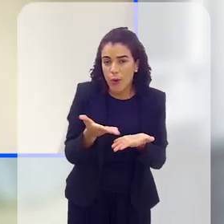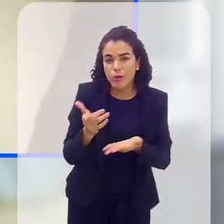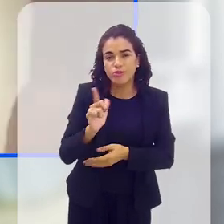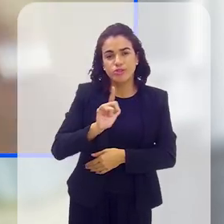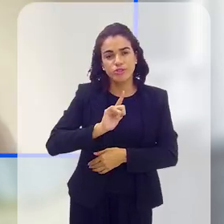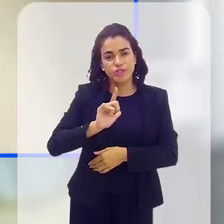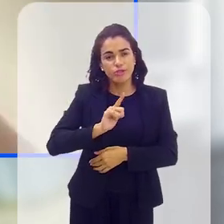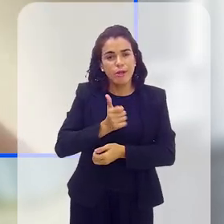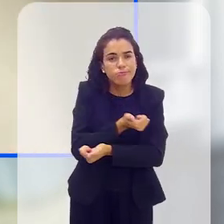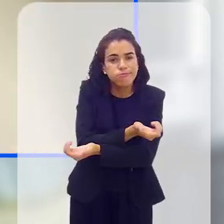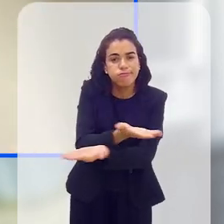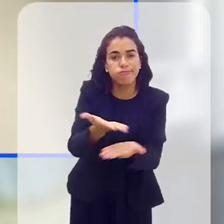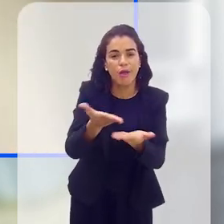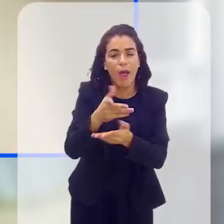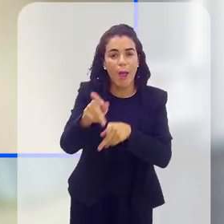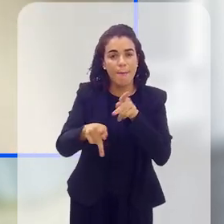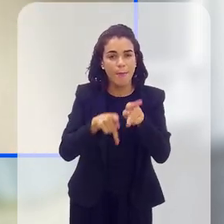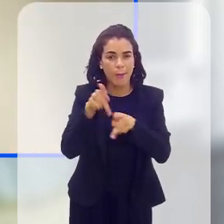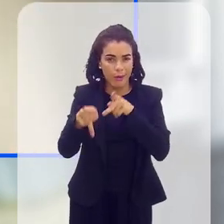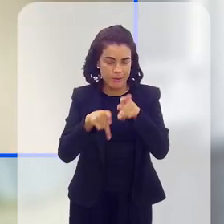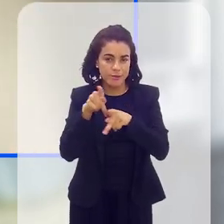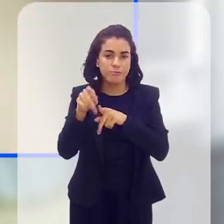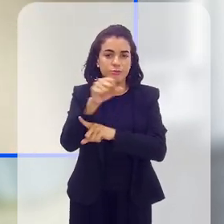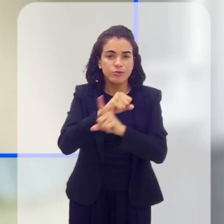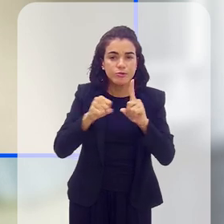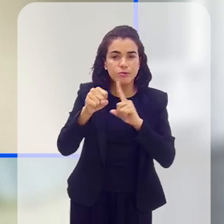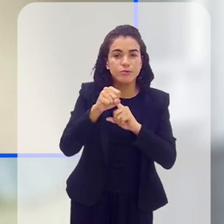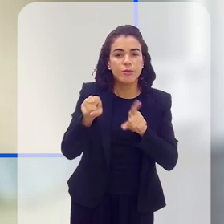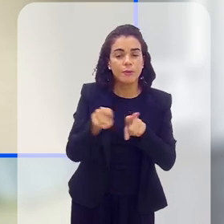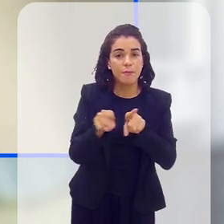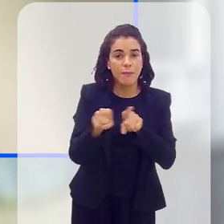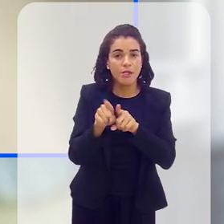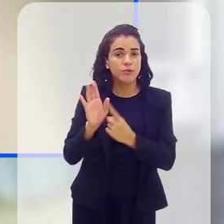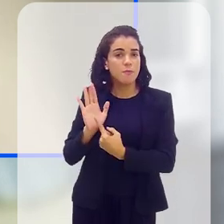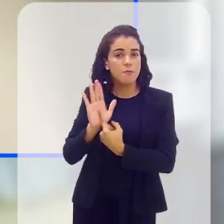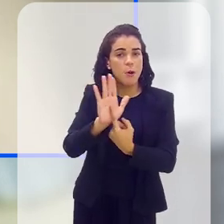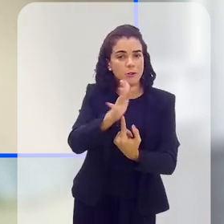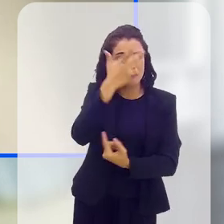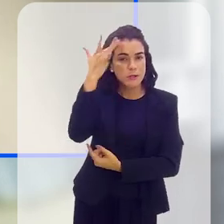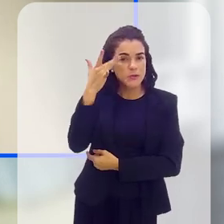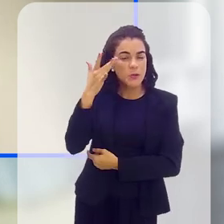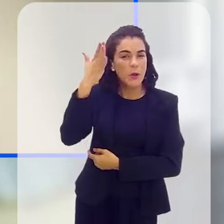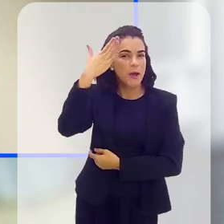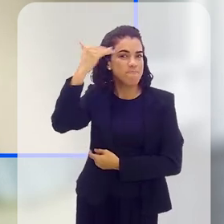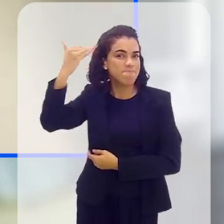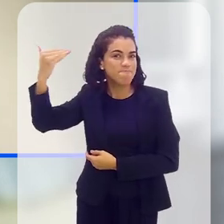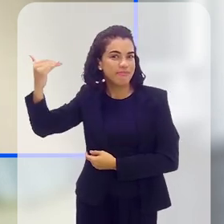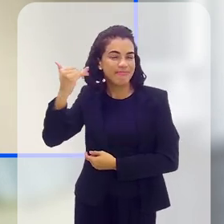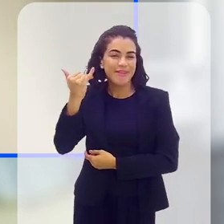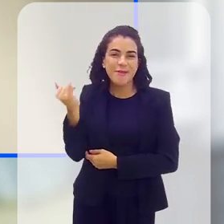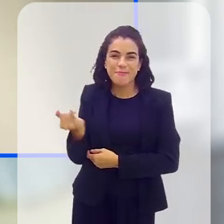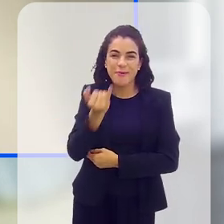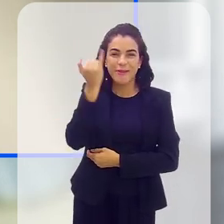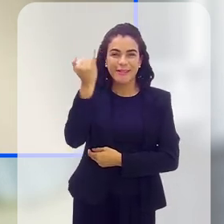traz ao público pessoas de ponta, pessoas que fazem alguma coisa na internet, que têm um grande